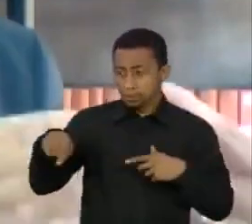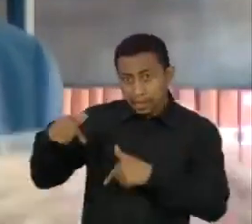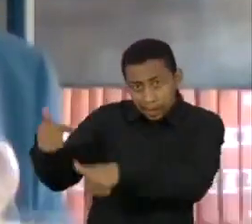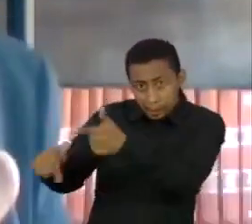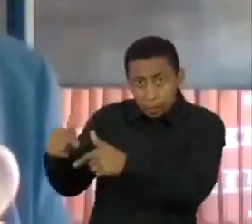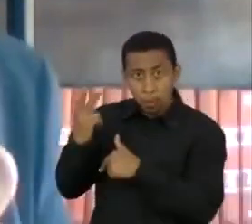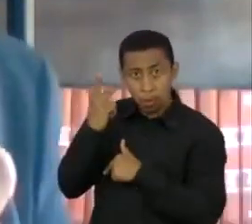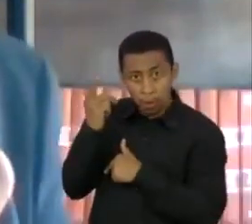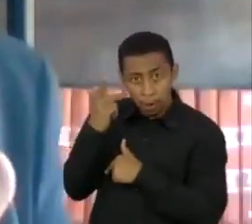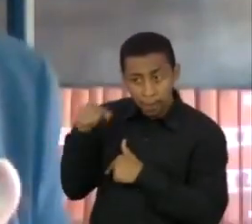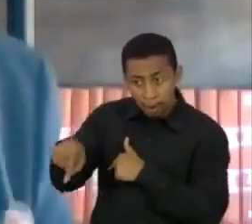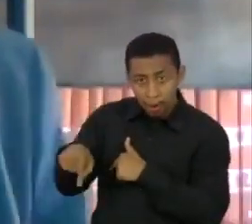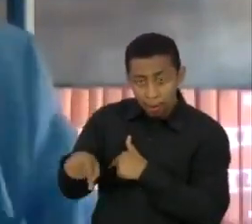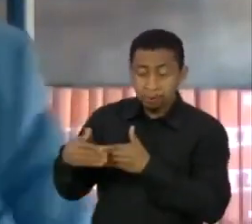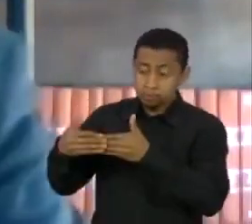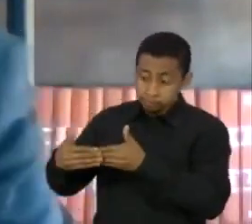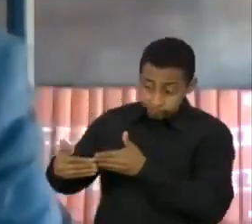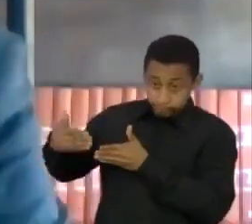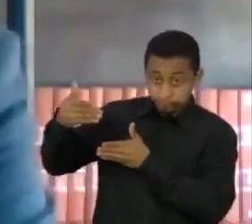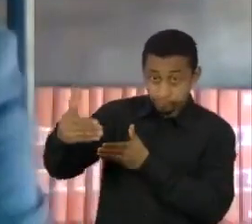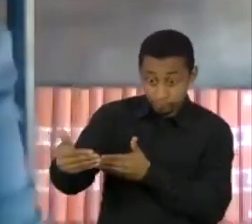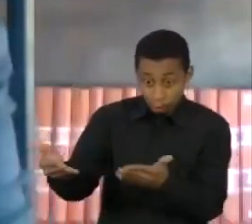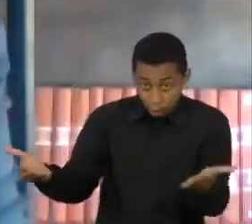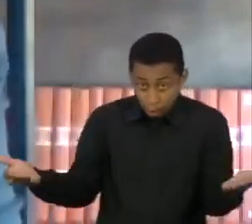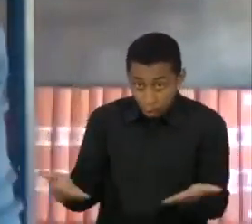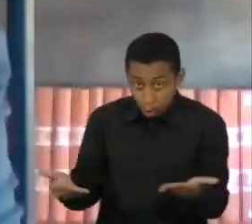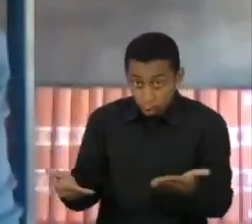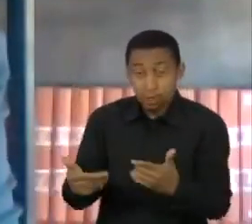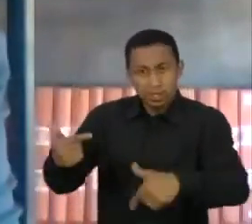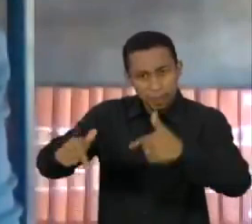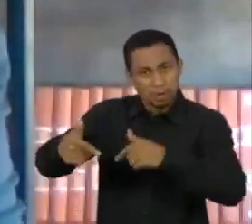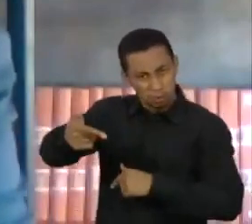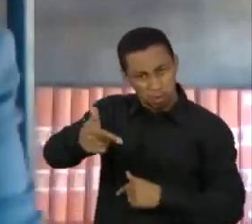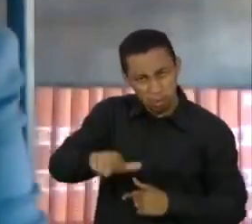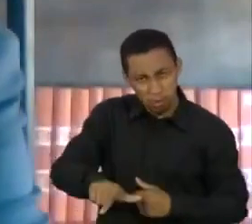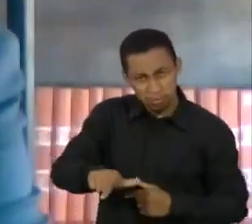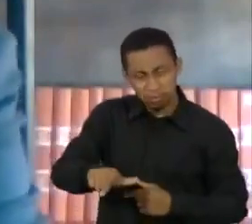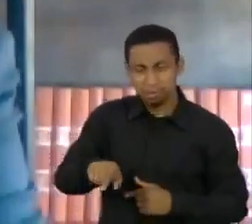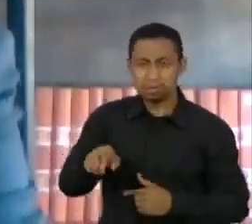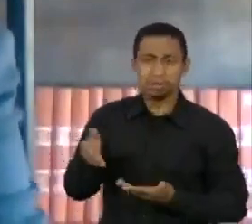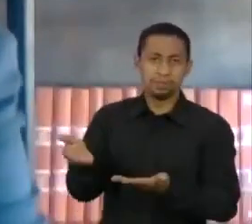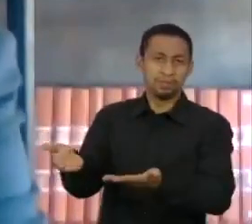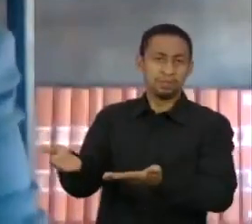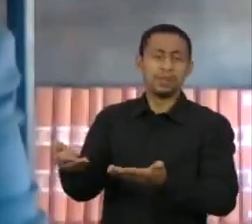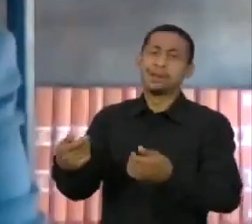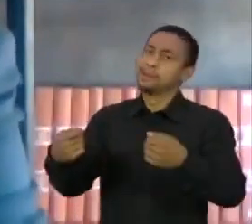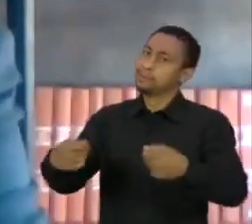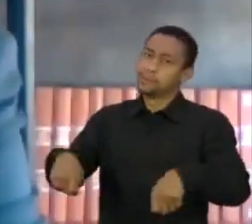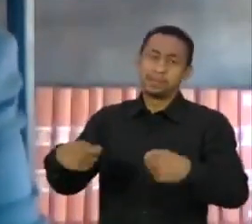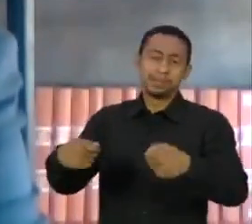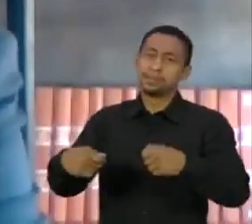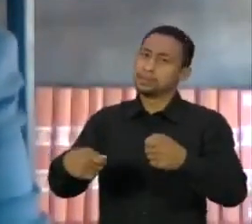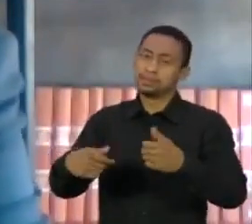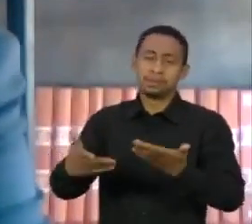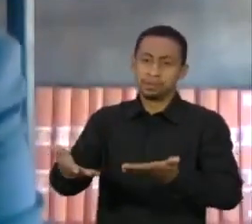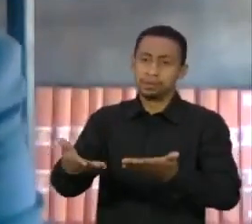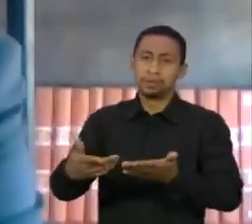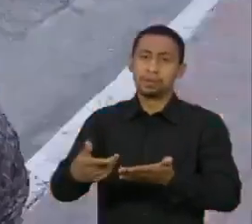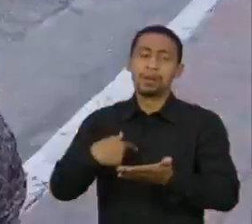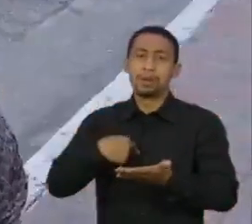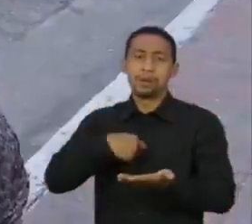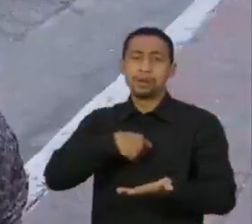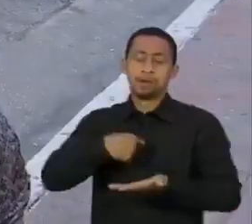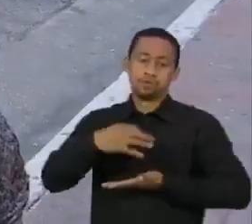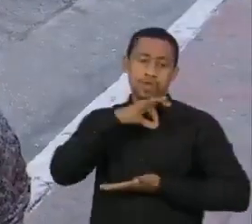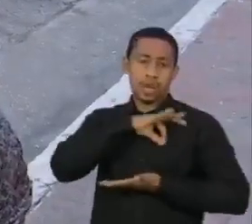Se ele trabalhou lá e hoje ele está trabalhando, então, neste caso, ele tem direito a receber em